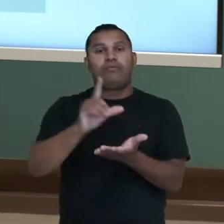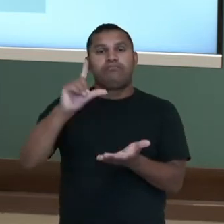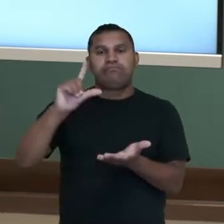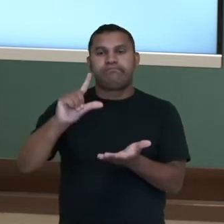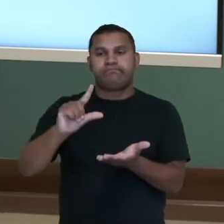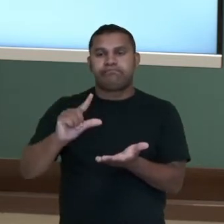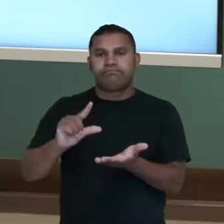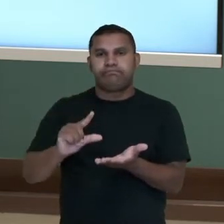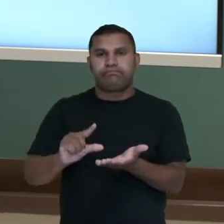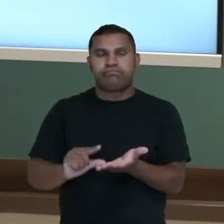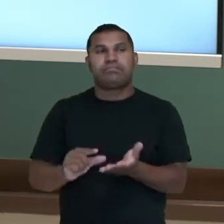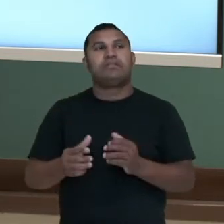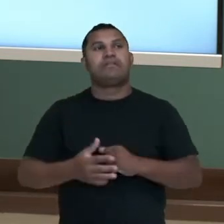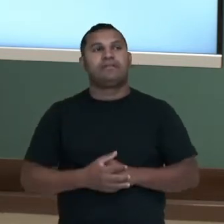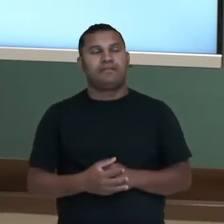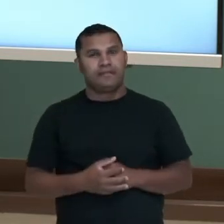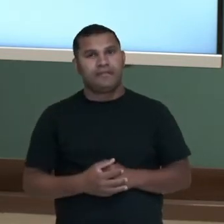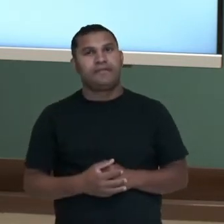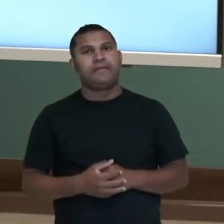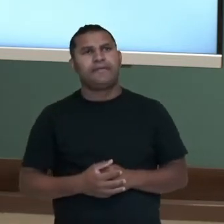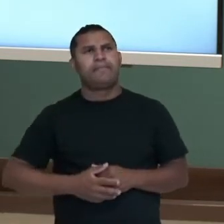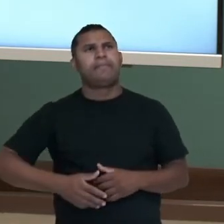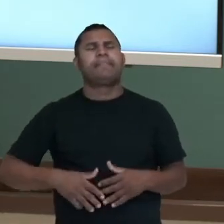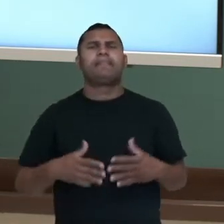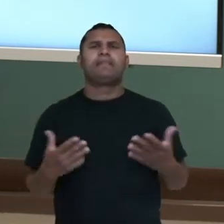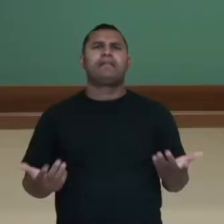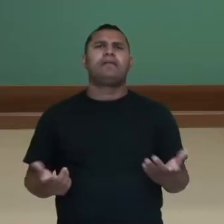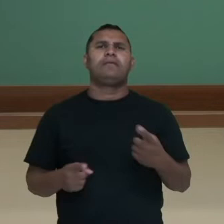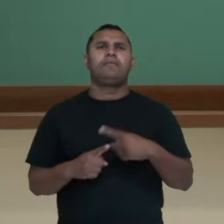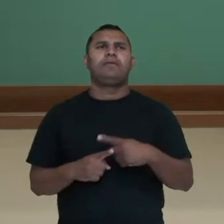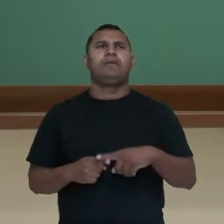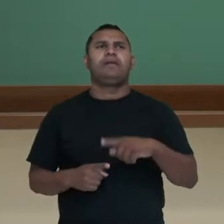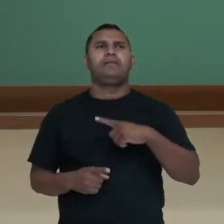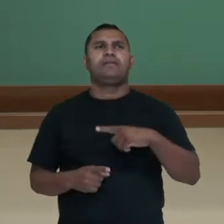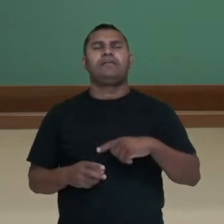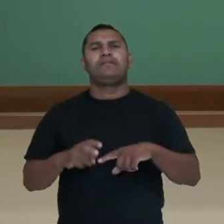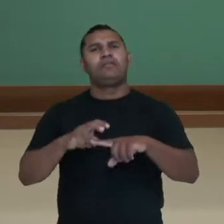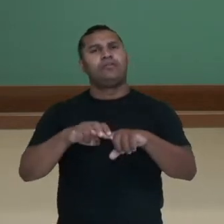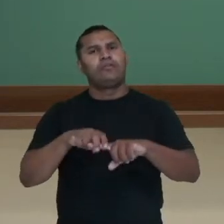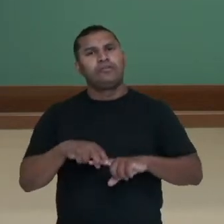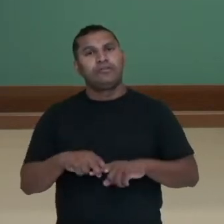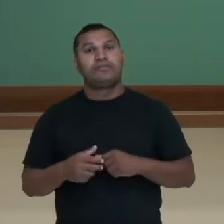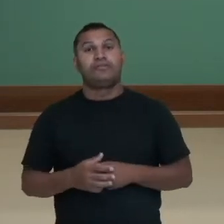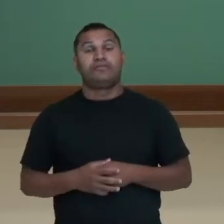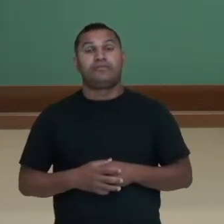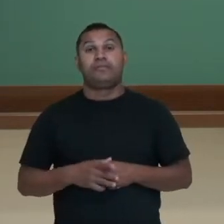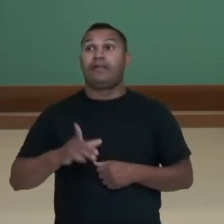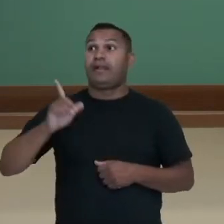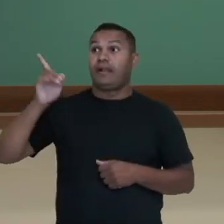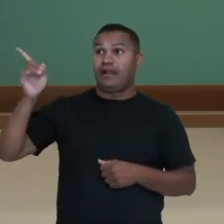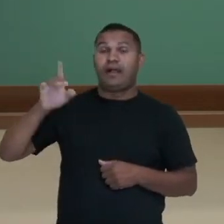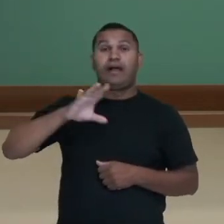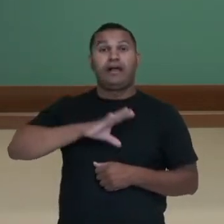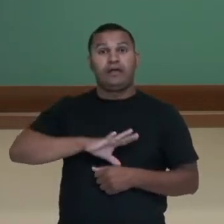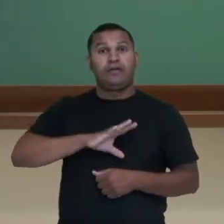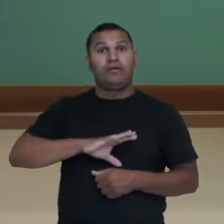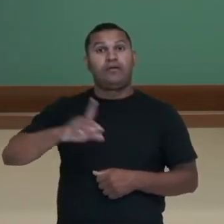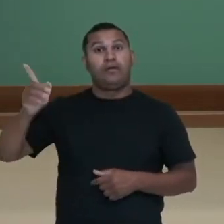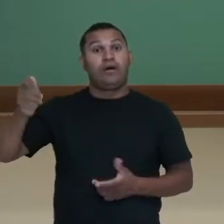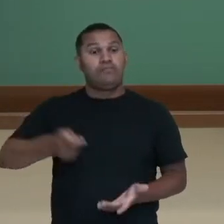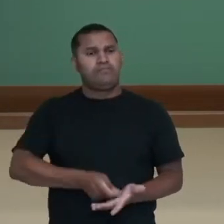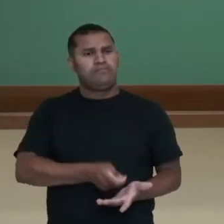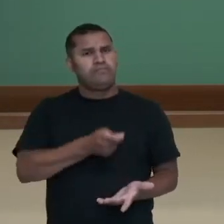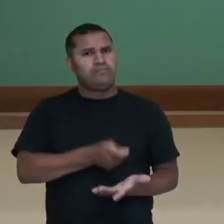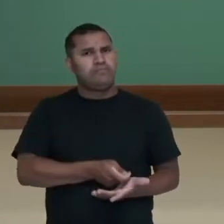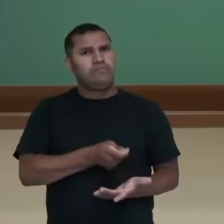a importância do ciclo do ouro, não é? Qual o motivo da conjuração? O governo português exigia uma remessa mínima de toneladas